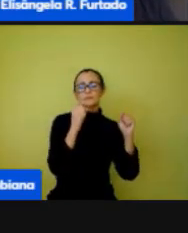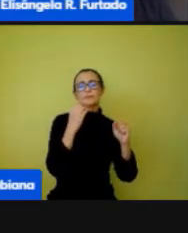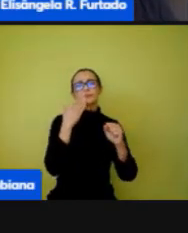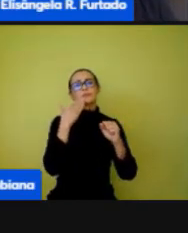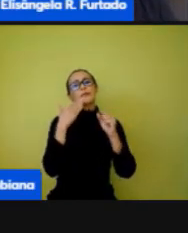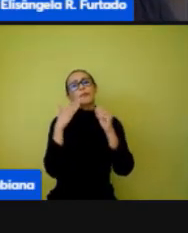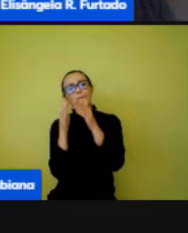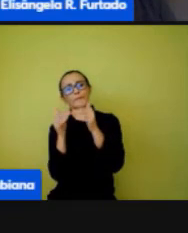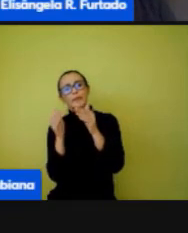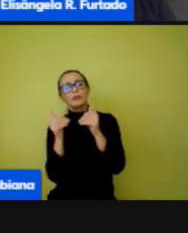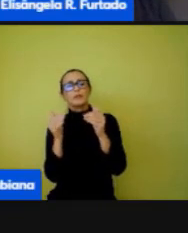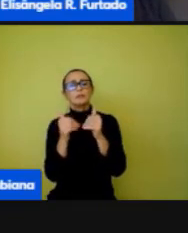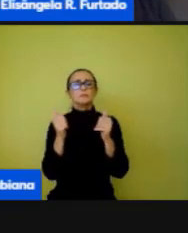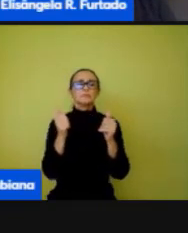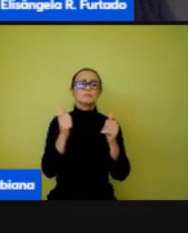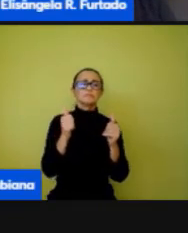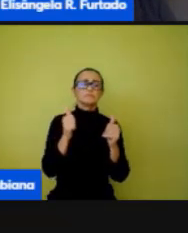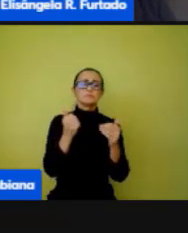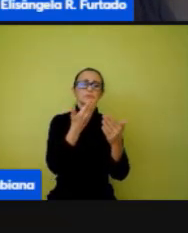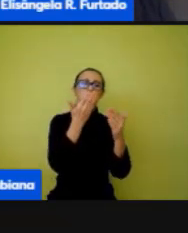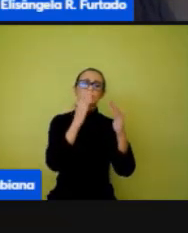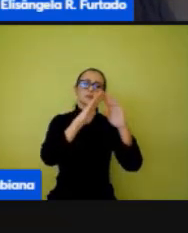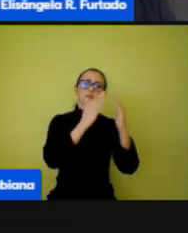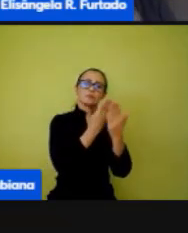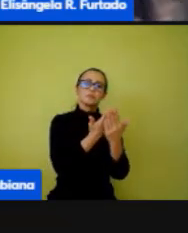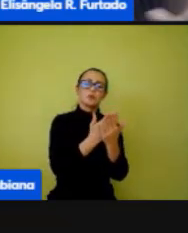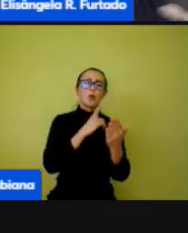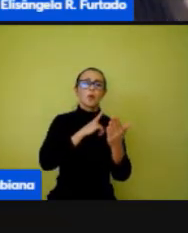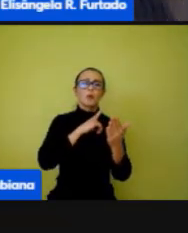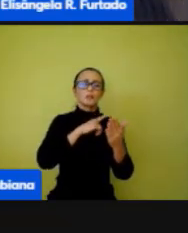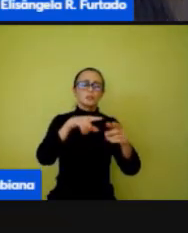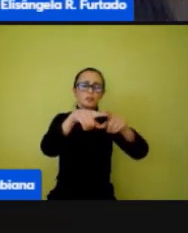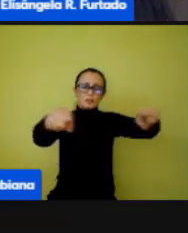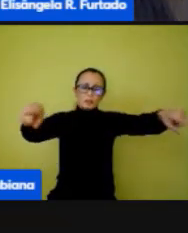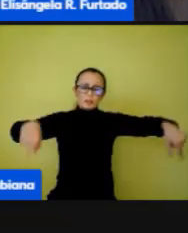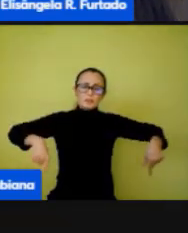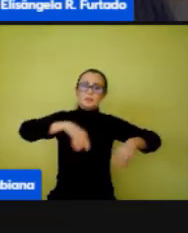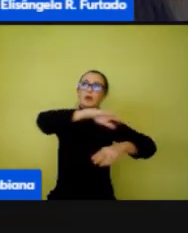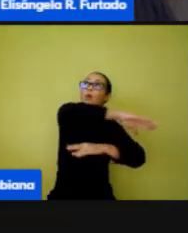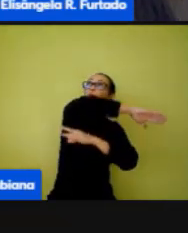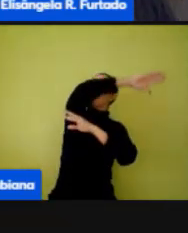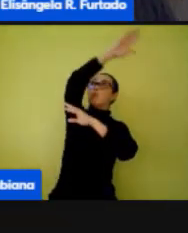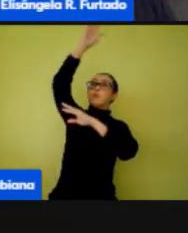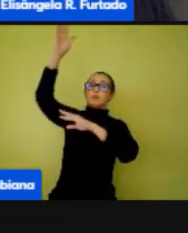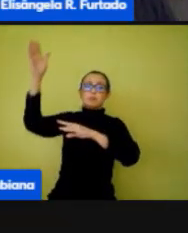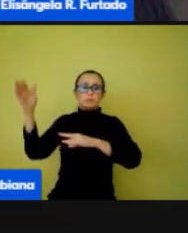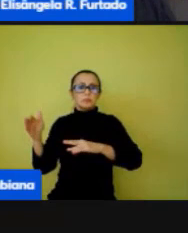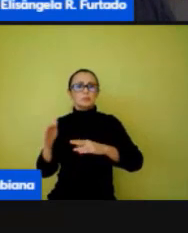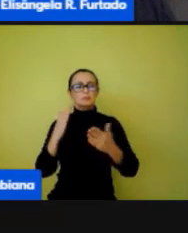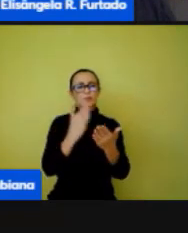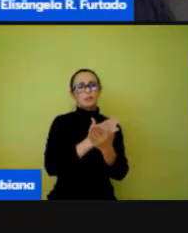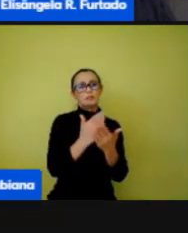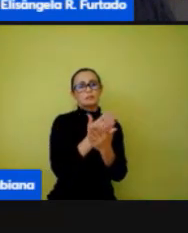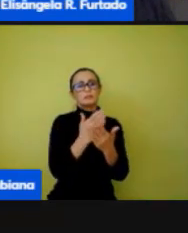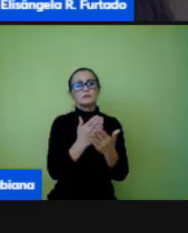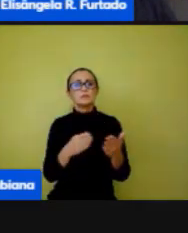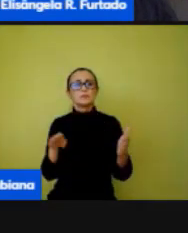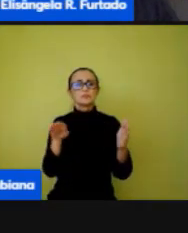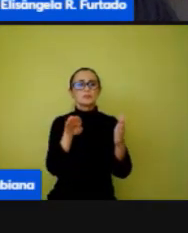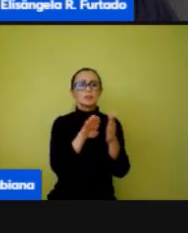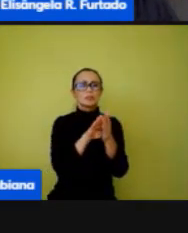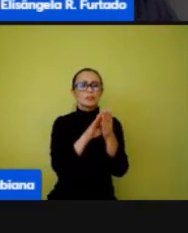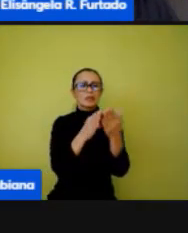que têm ginásio, que têm aquelas... Ginásios grandes, né? Às vezes, a gente chega, as portas estão